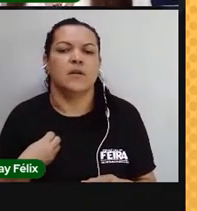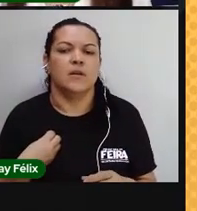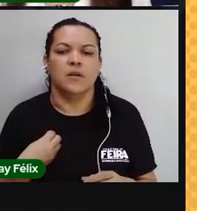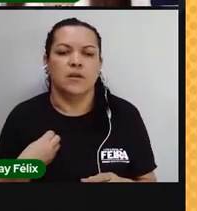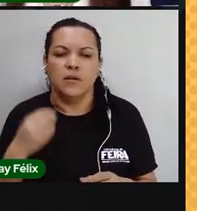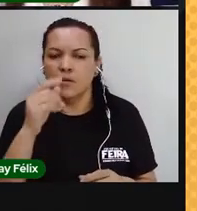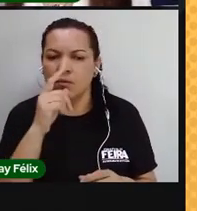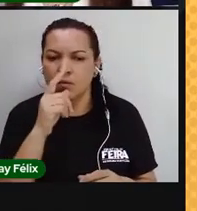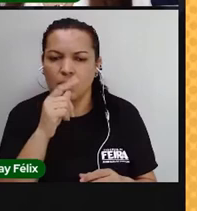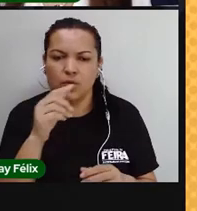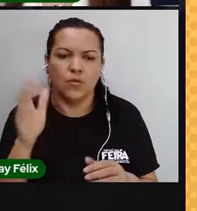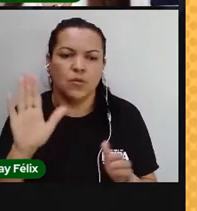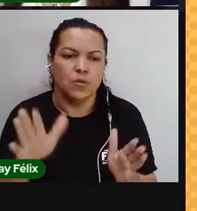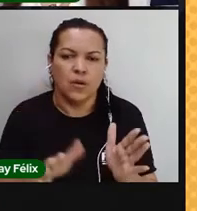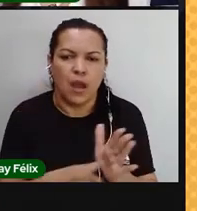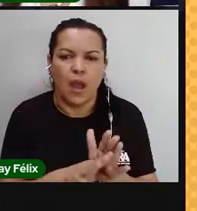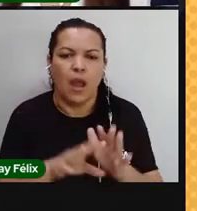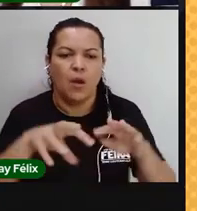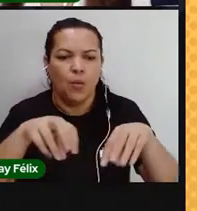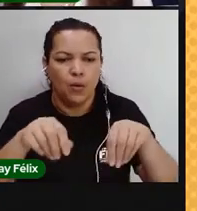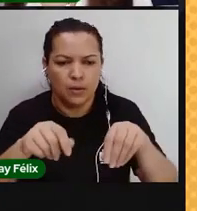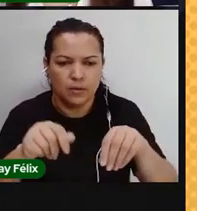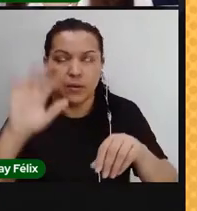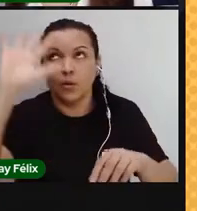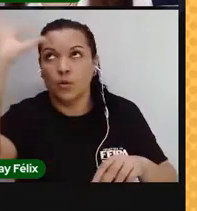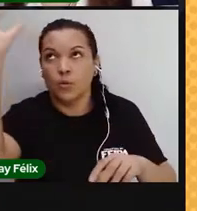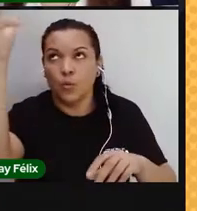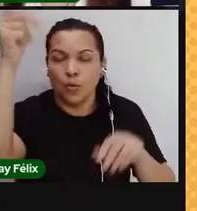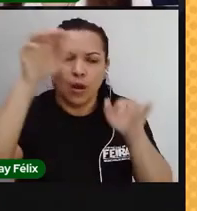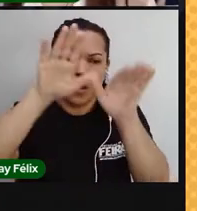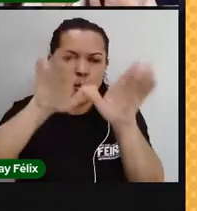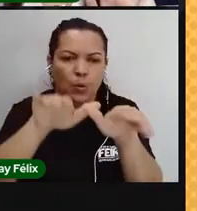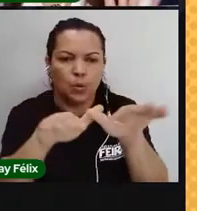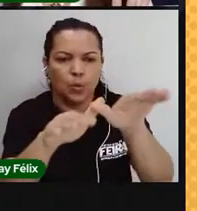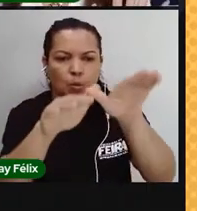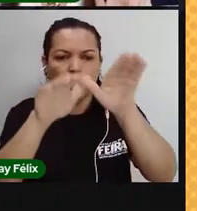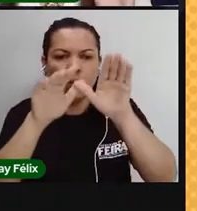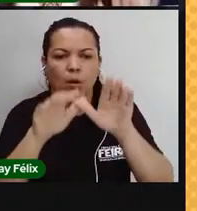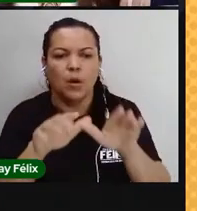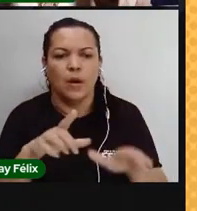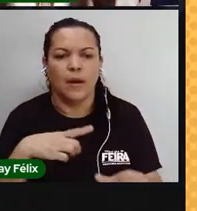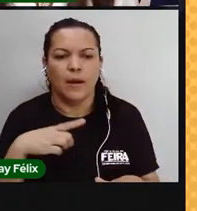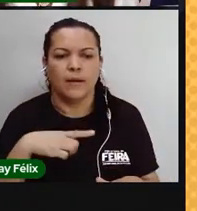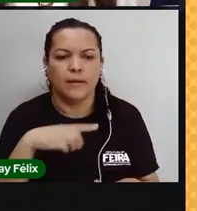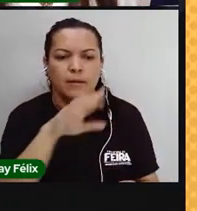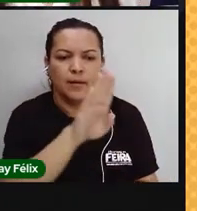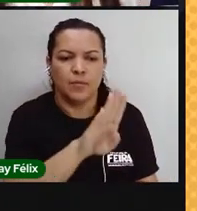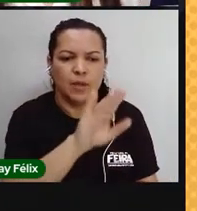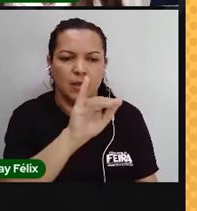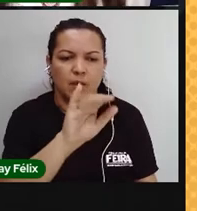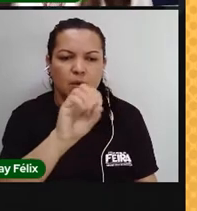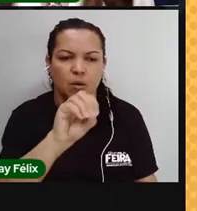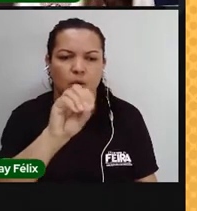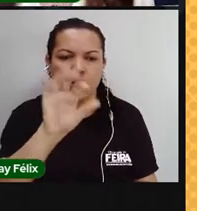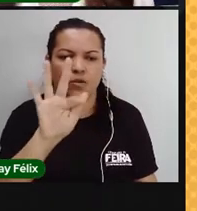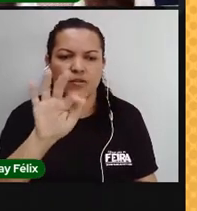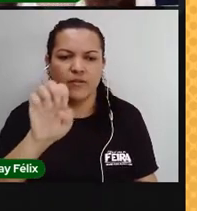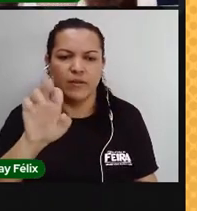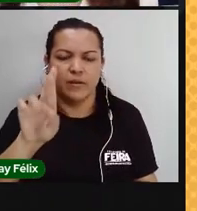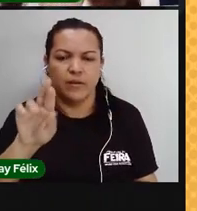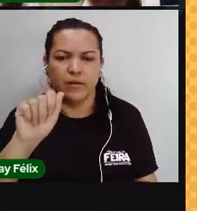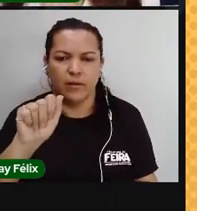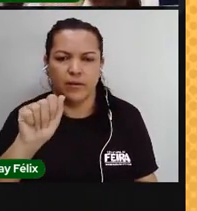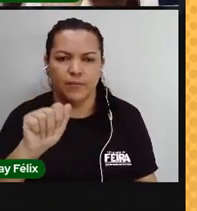ou na litosfera, a gente tem o que a gente chama de biosfera. Vamos lá entender direitinho. Átimo, esse